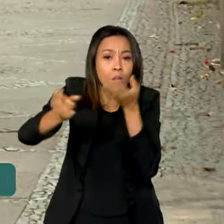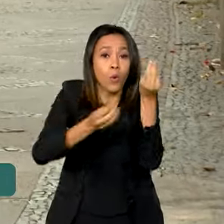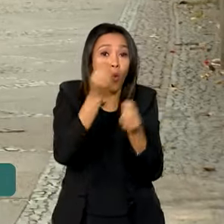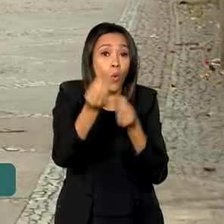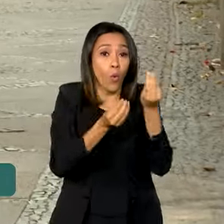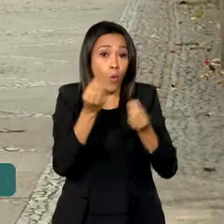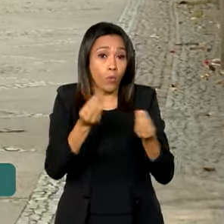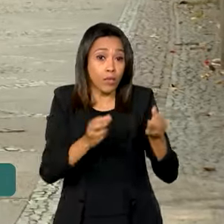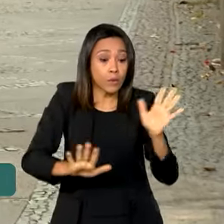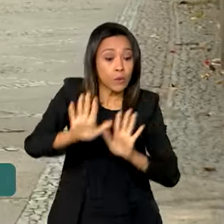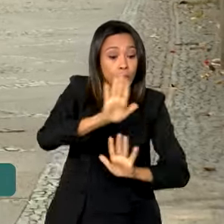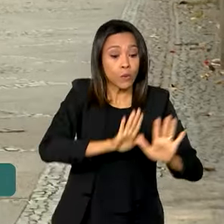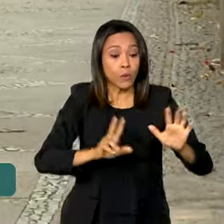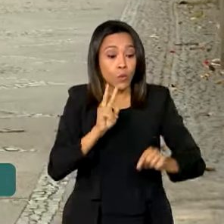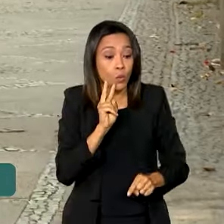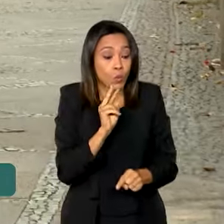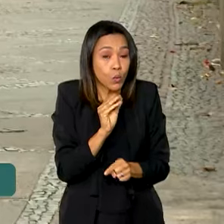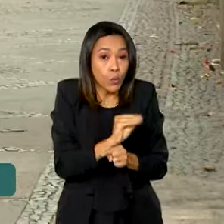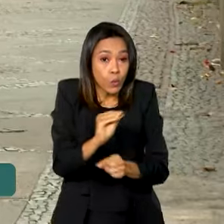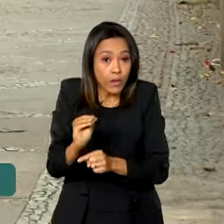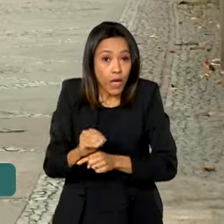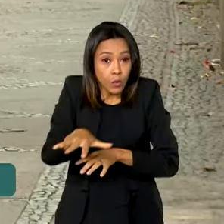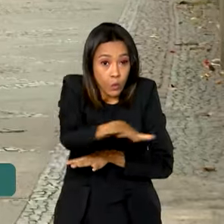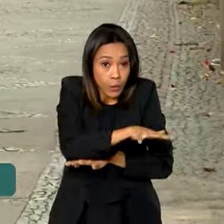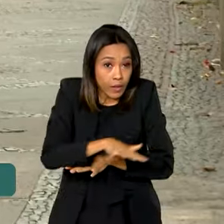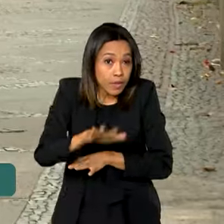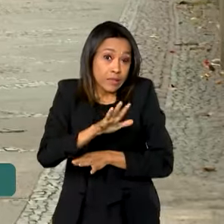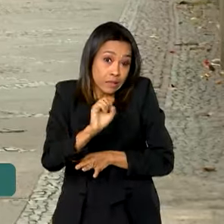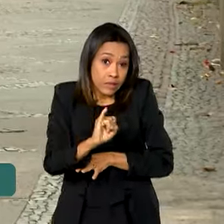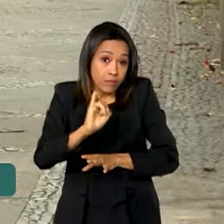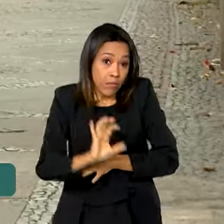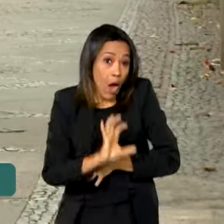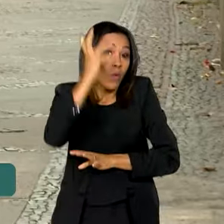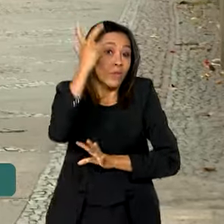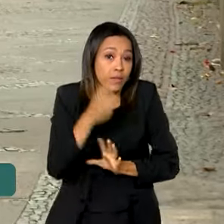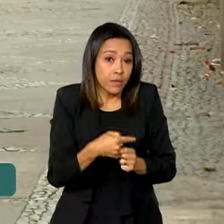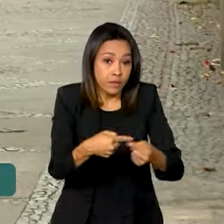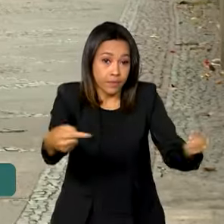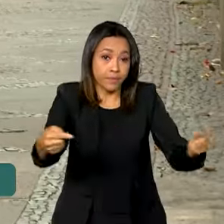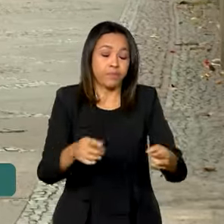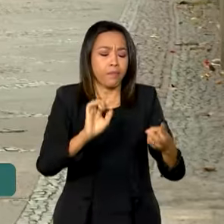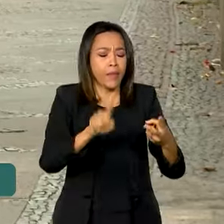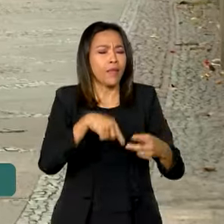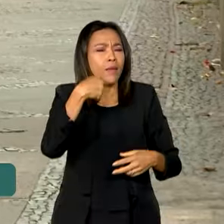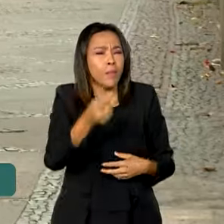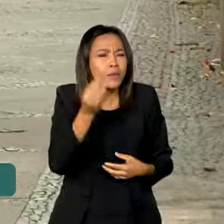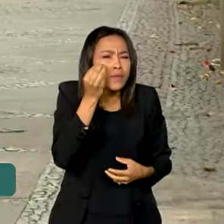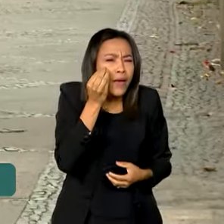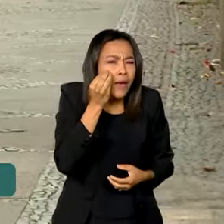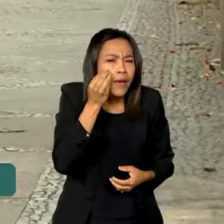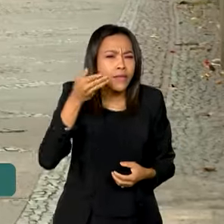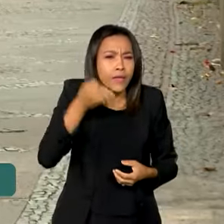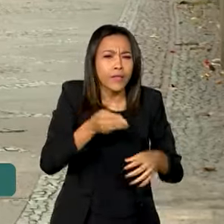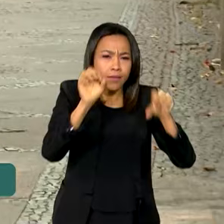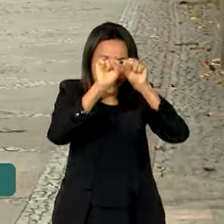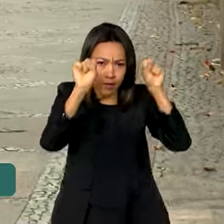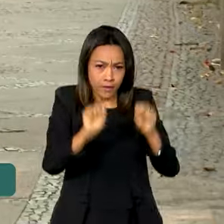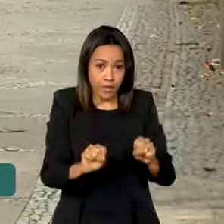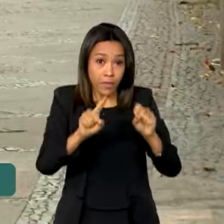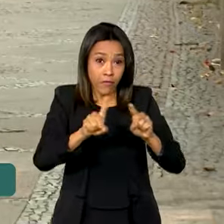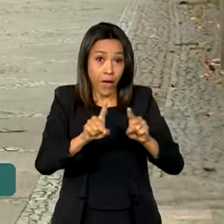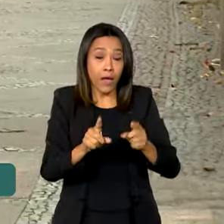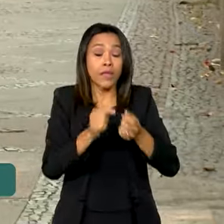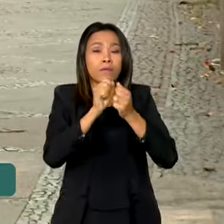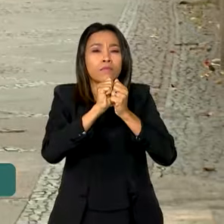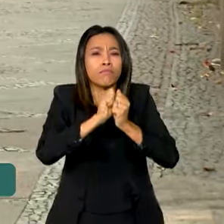proteger desses desastres naturais, caso aconteçam. Depois dos testes, esse sistema vai ser ampliado